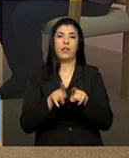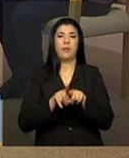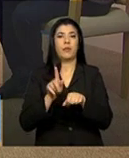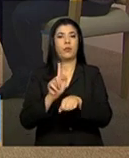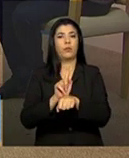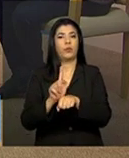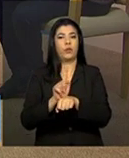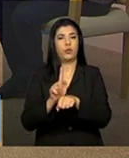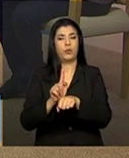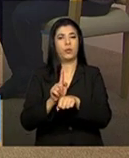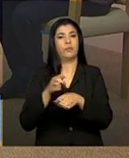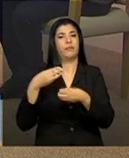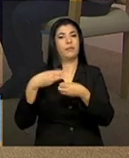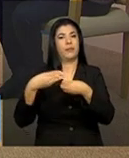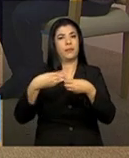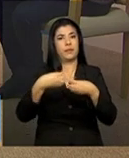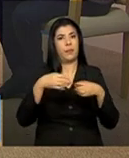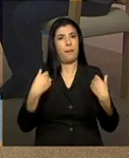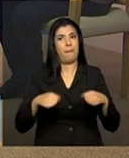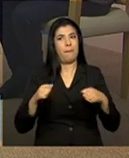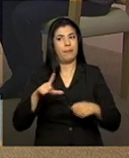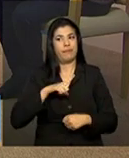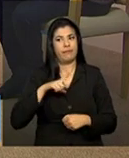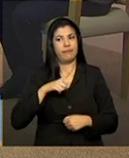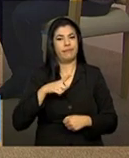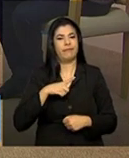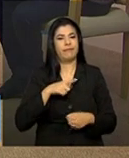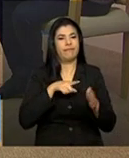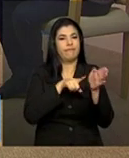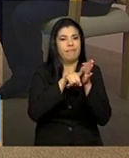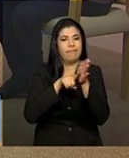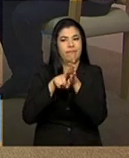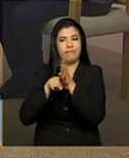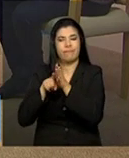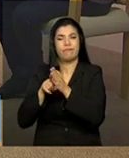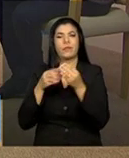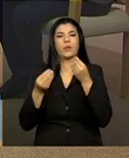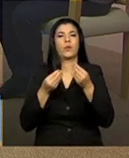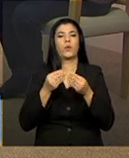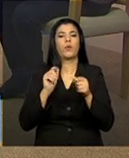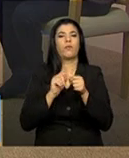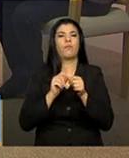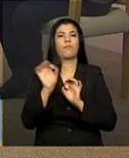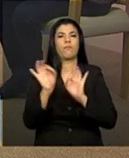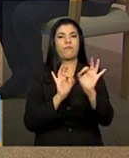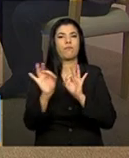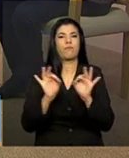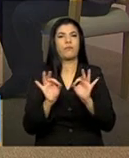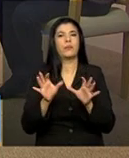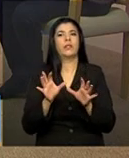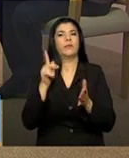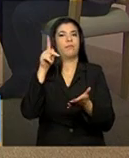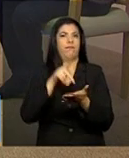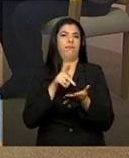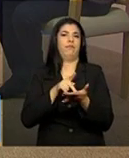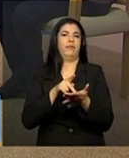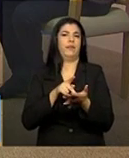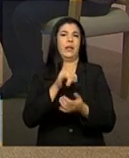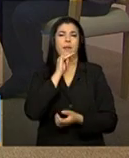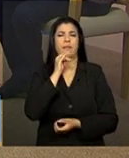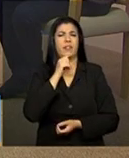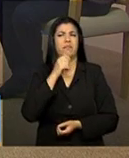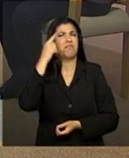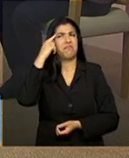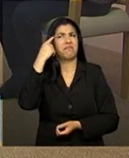uma proatividade realmente de conduzir esta implantação no âmbito do município, não basta a gente imaginar que cada